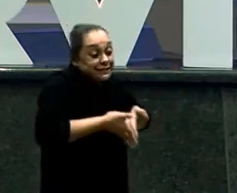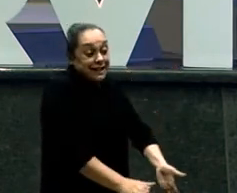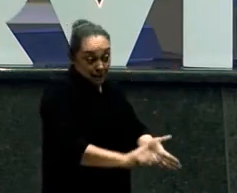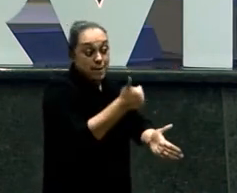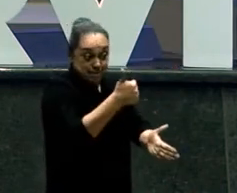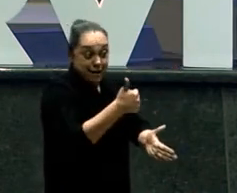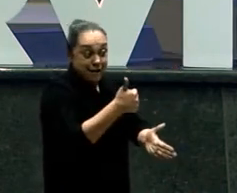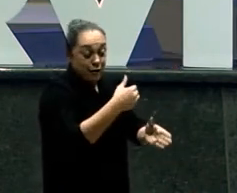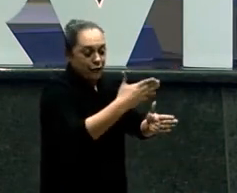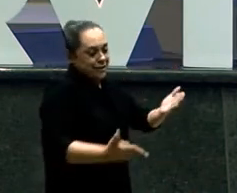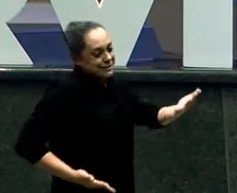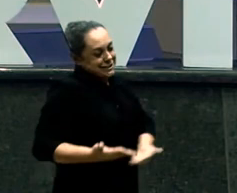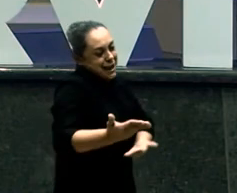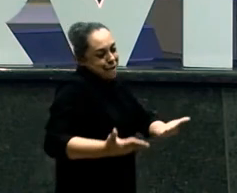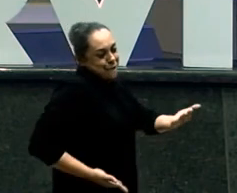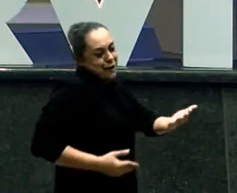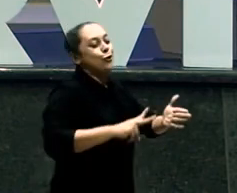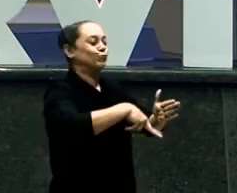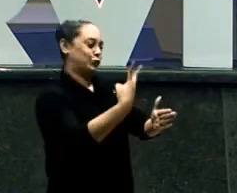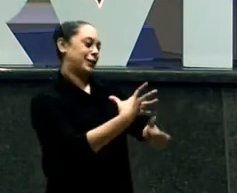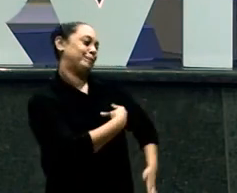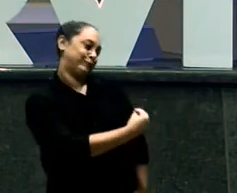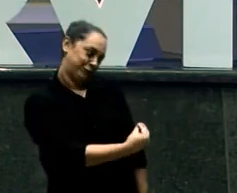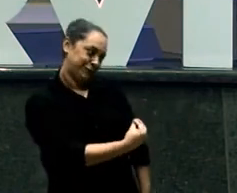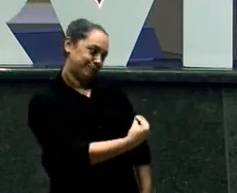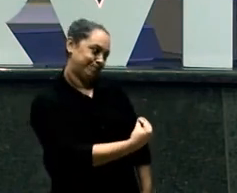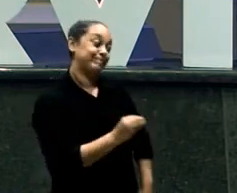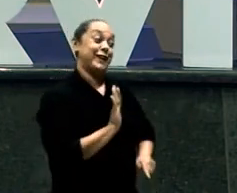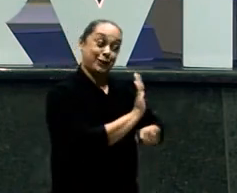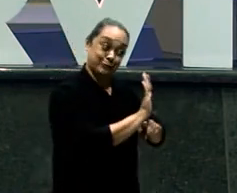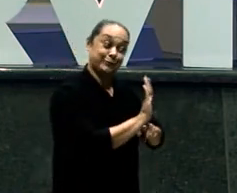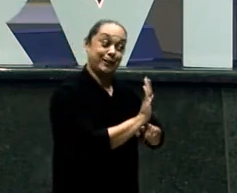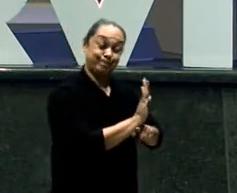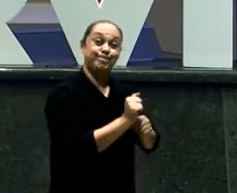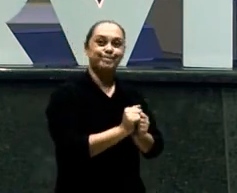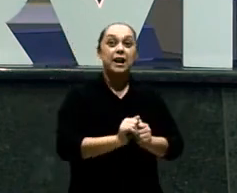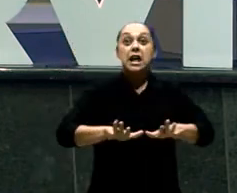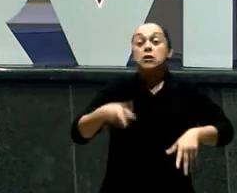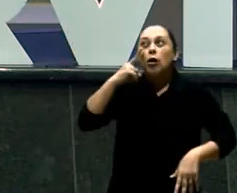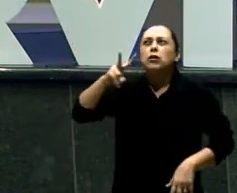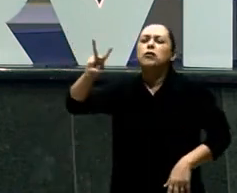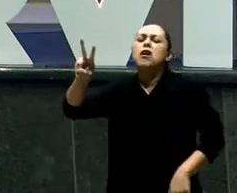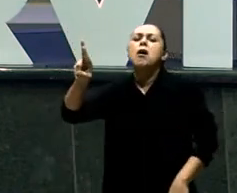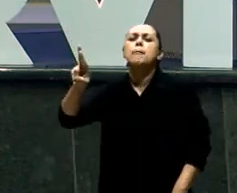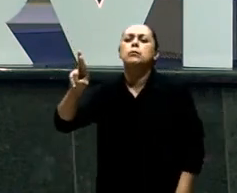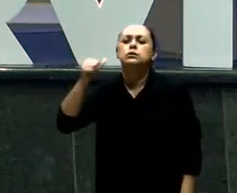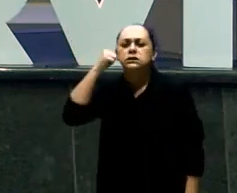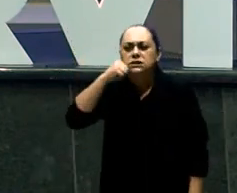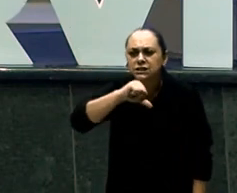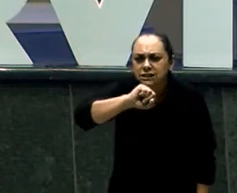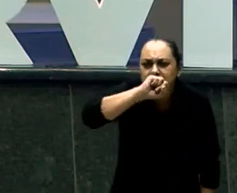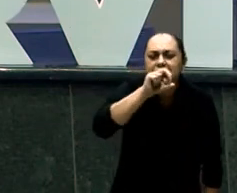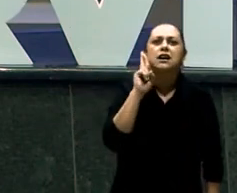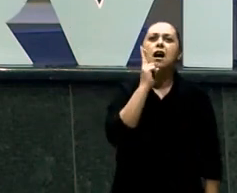24 Em diante Que tanto Isaac Quanto Rebeca Eles vão